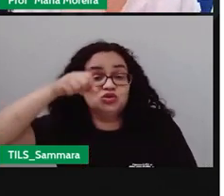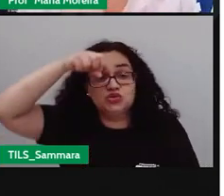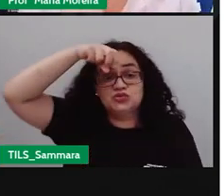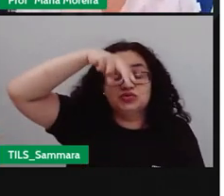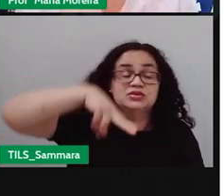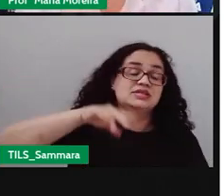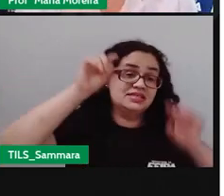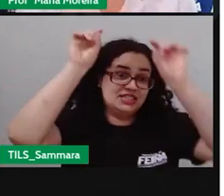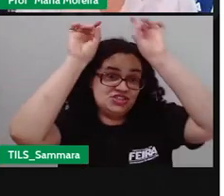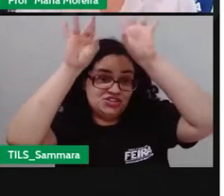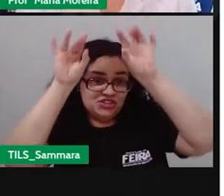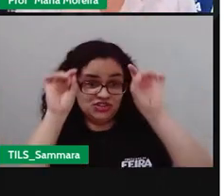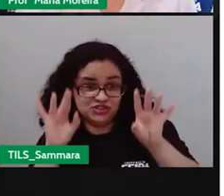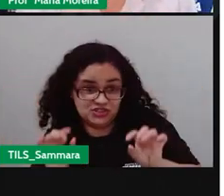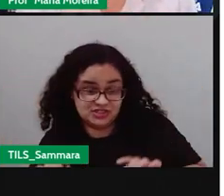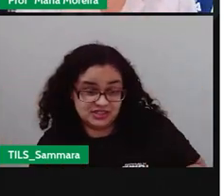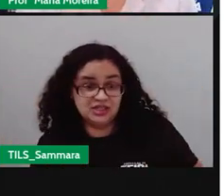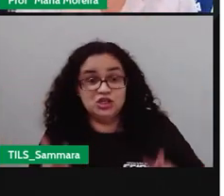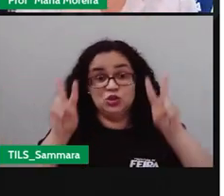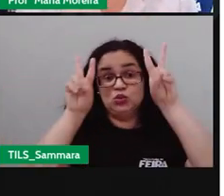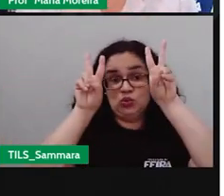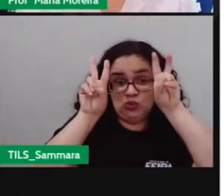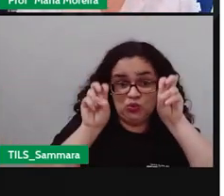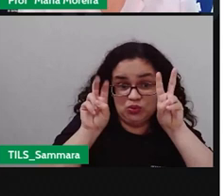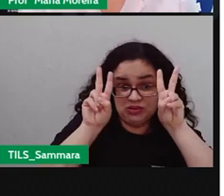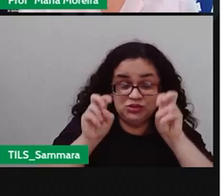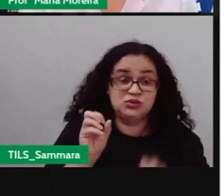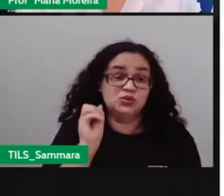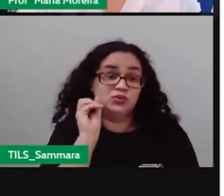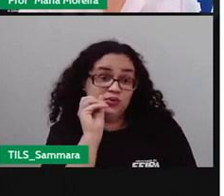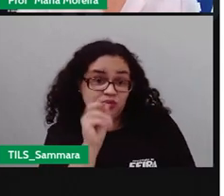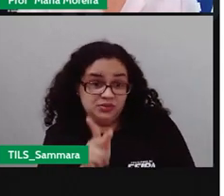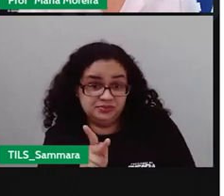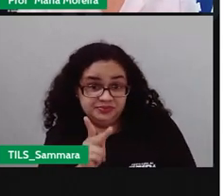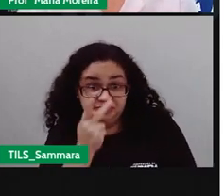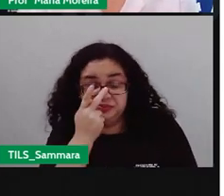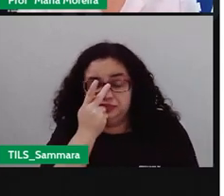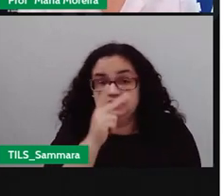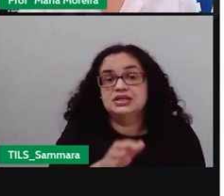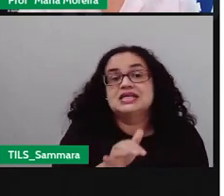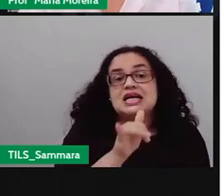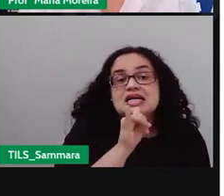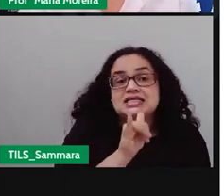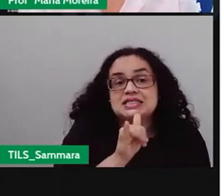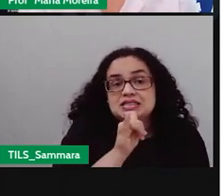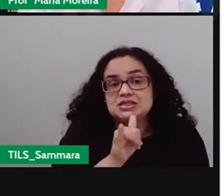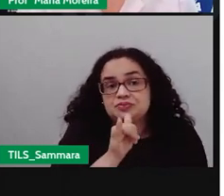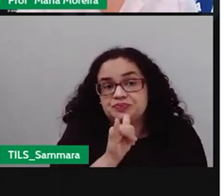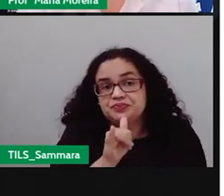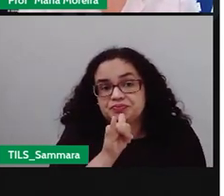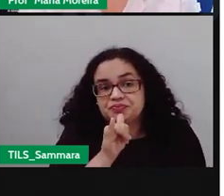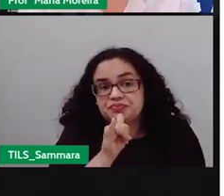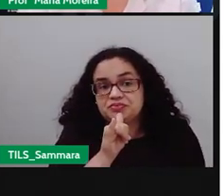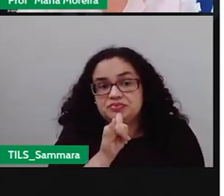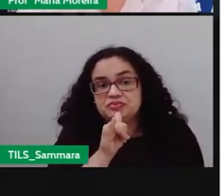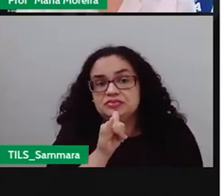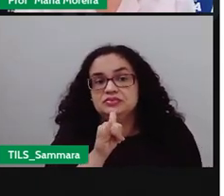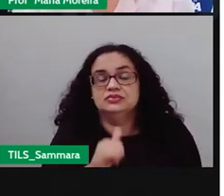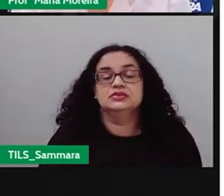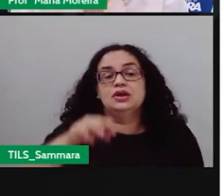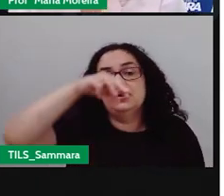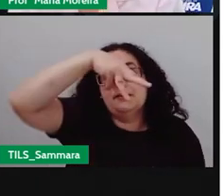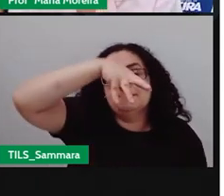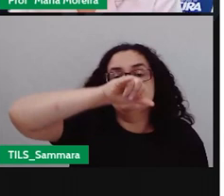especializados em determinado assunto, tá? Então, por exemplo, se eu não me engano, Miriam